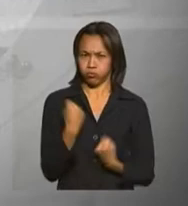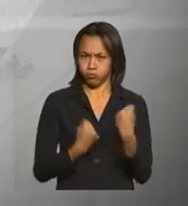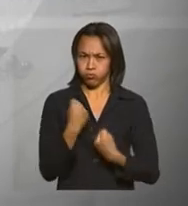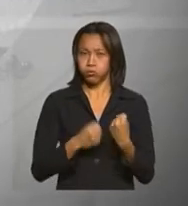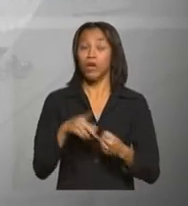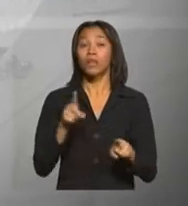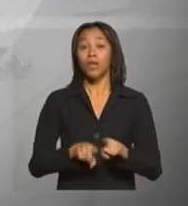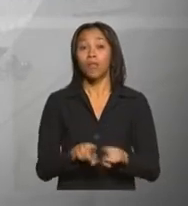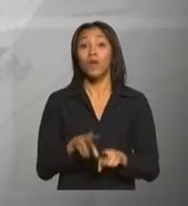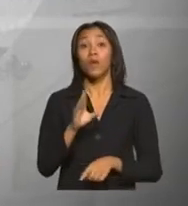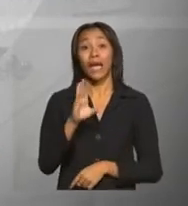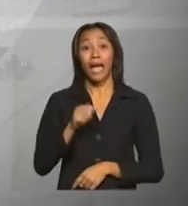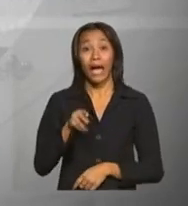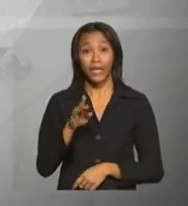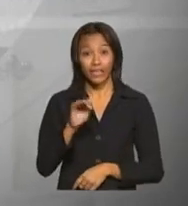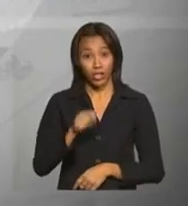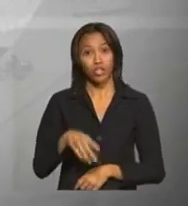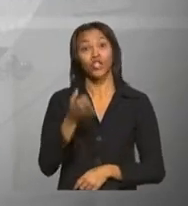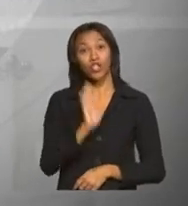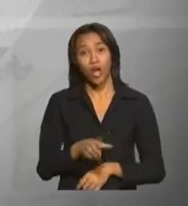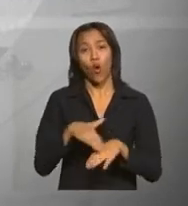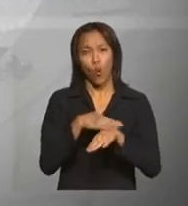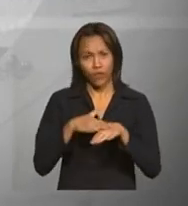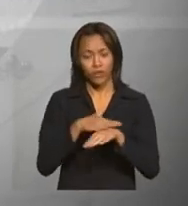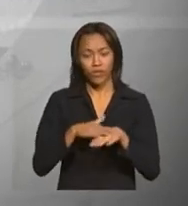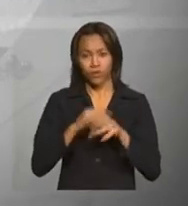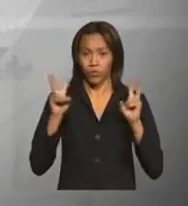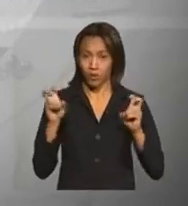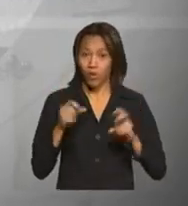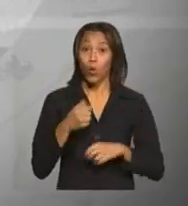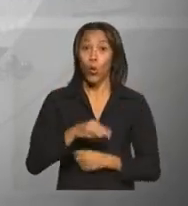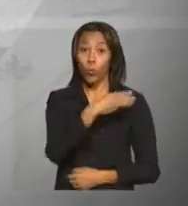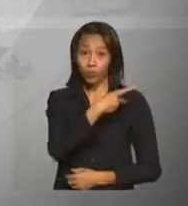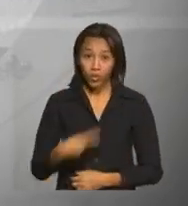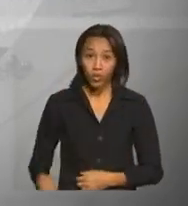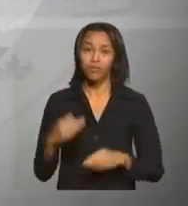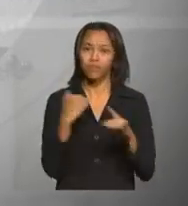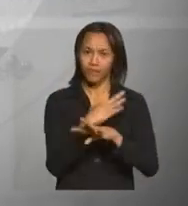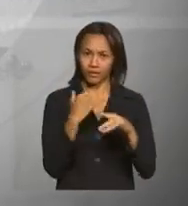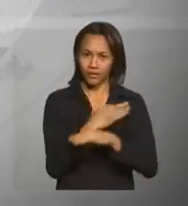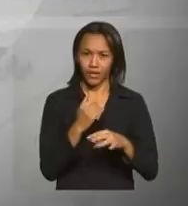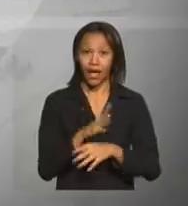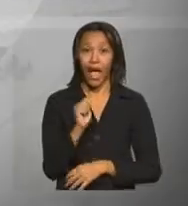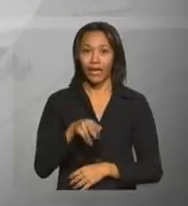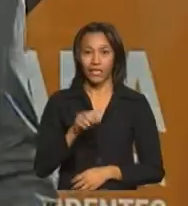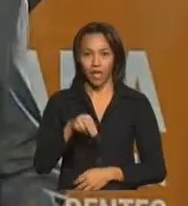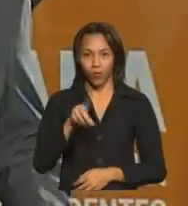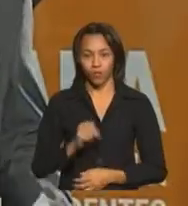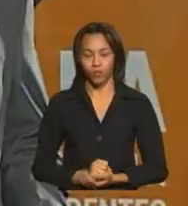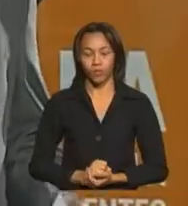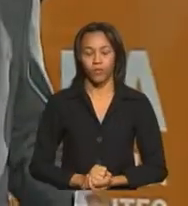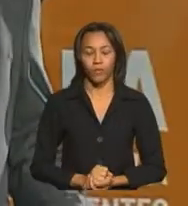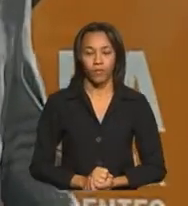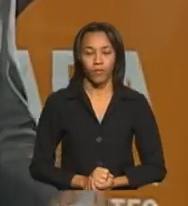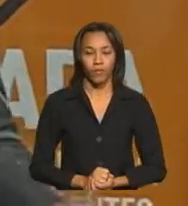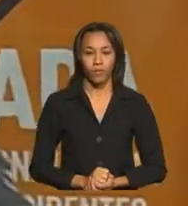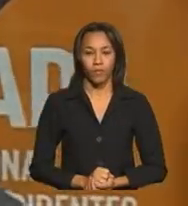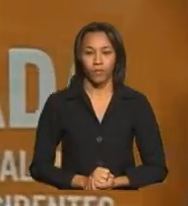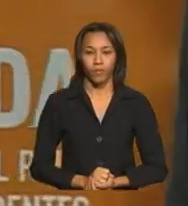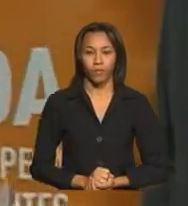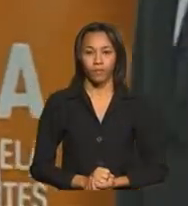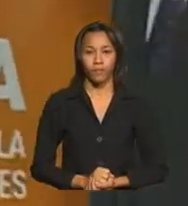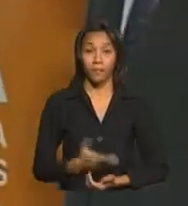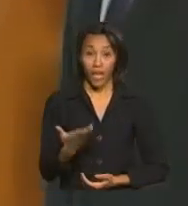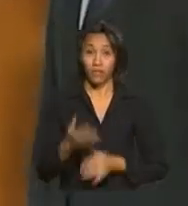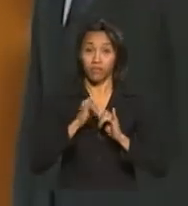repórter Ricardo Carandina conversou sobre este assunto com o ministro das Cidades, Agnaldo Ribeiro. Essas